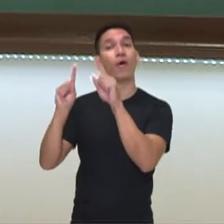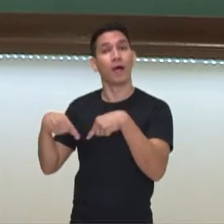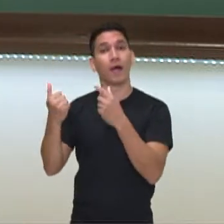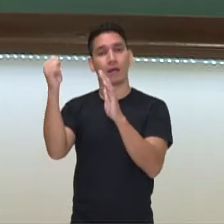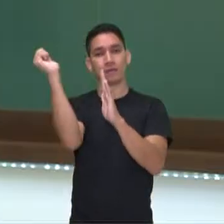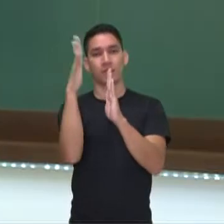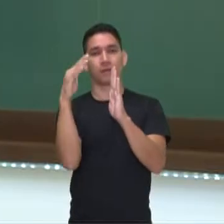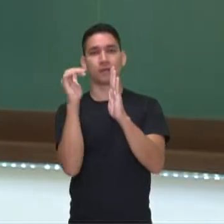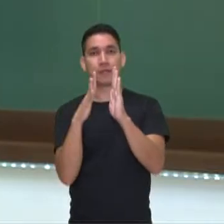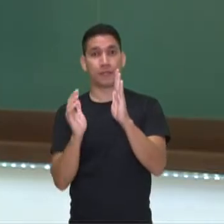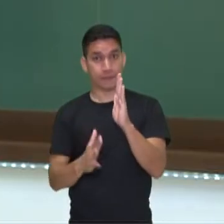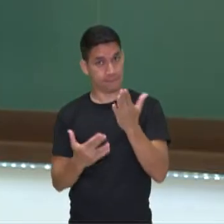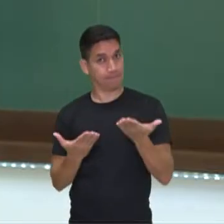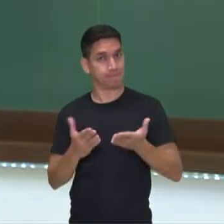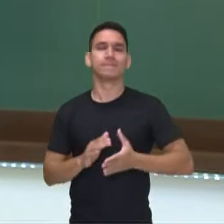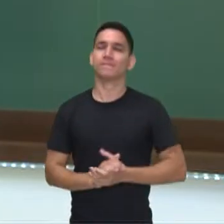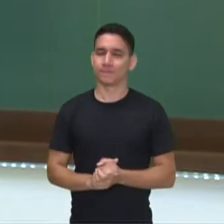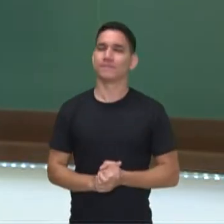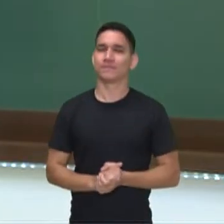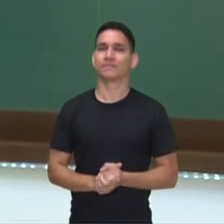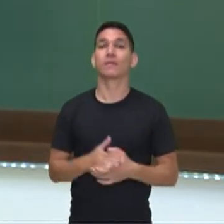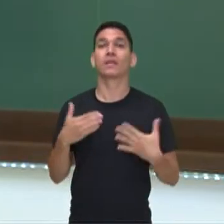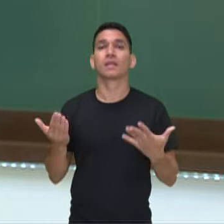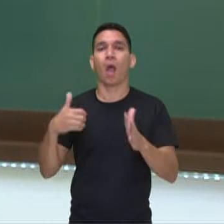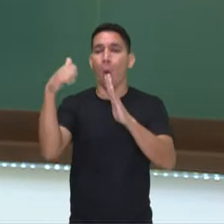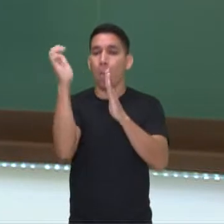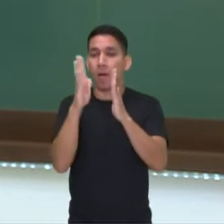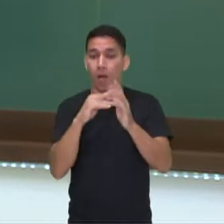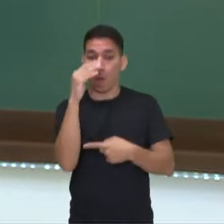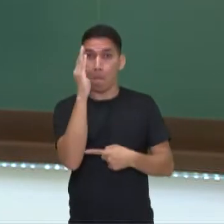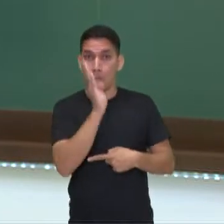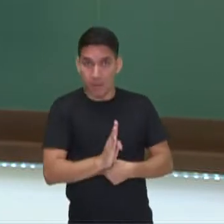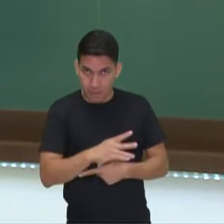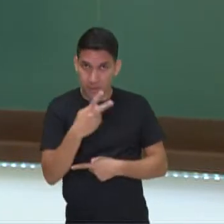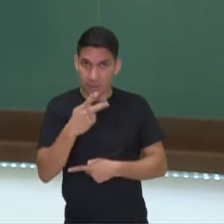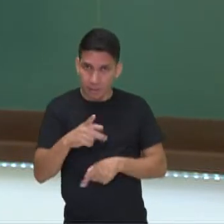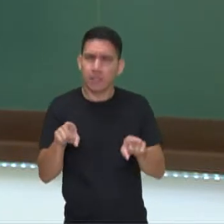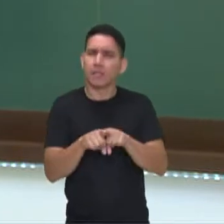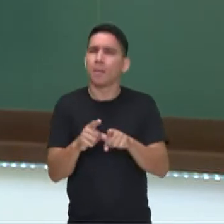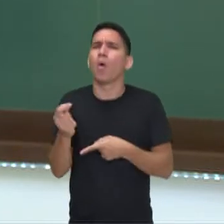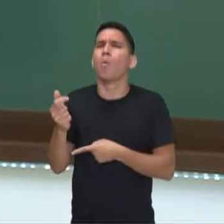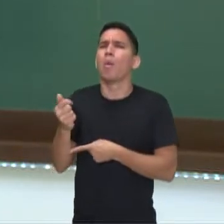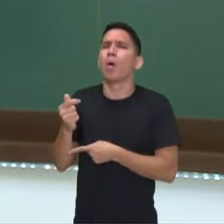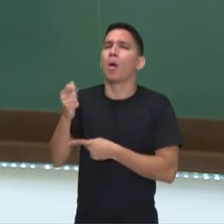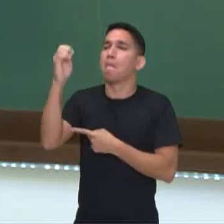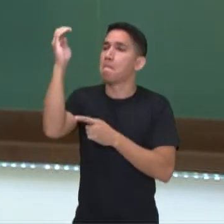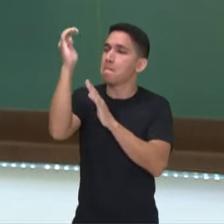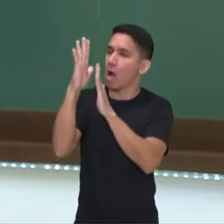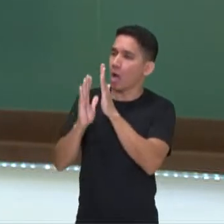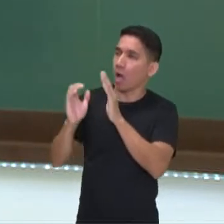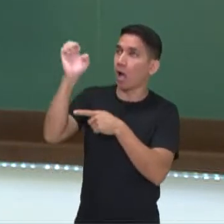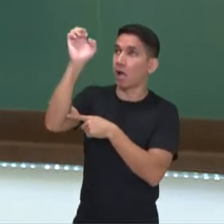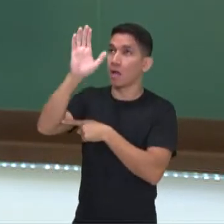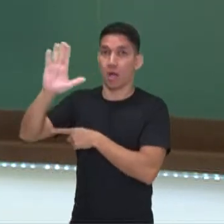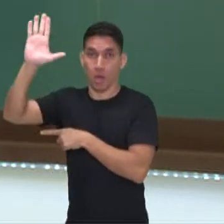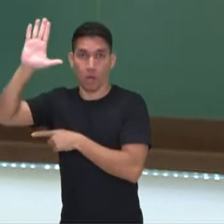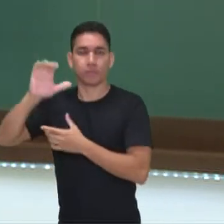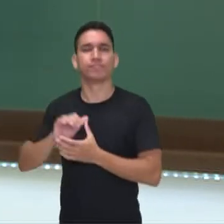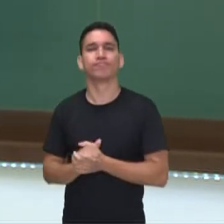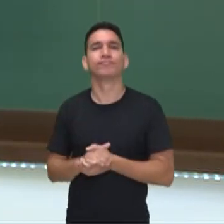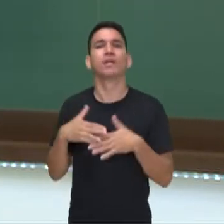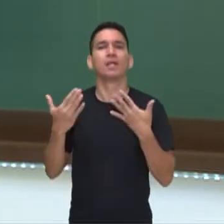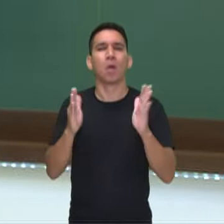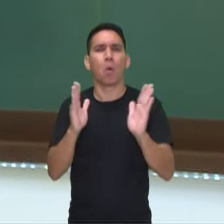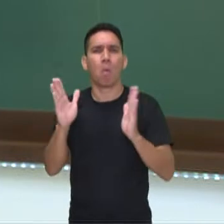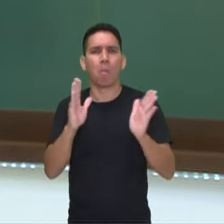barroco, né gente? Então assim, o barroco brasileiro e até um pouquinho do barroco europeu. Então assim, o ciclo do ouro